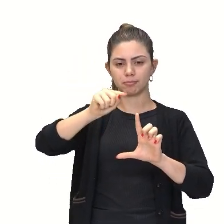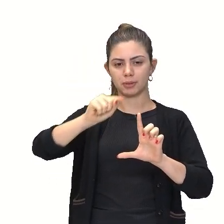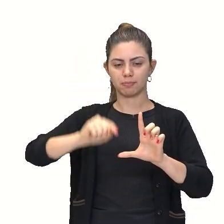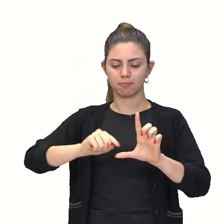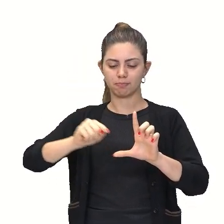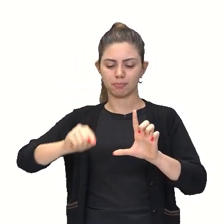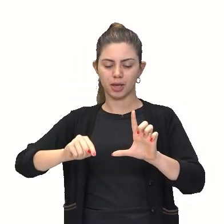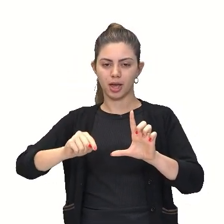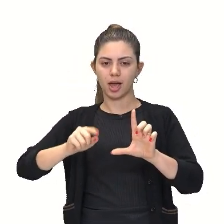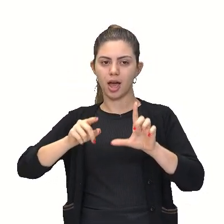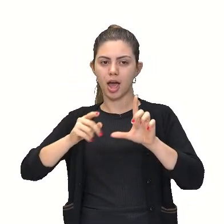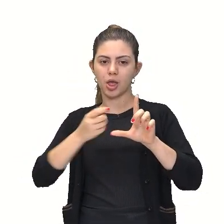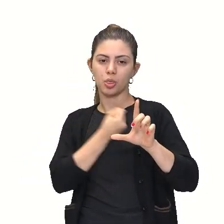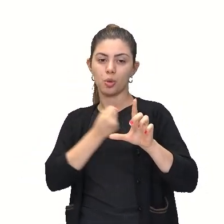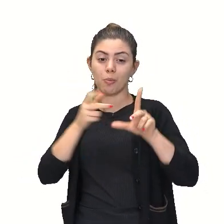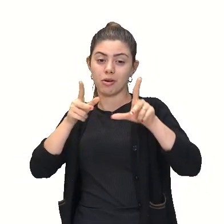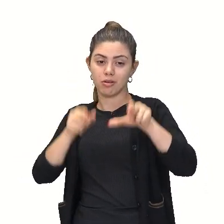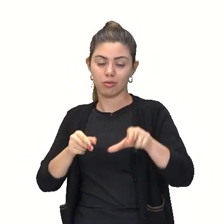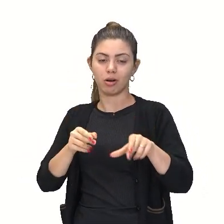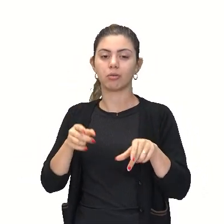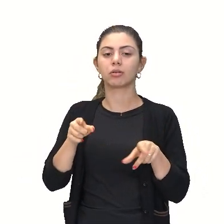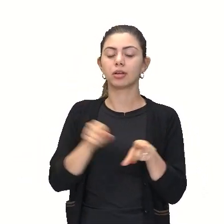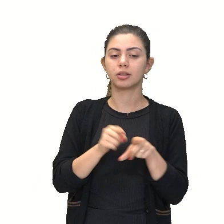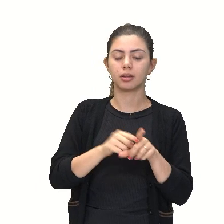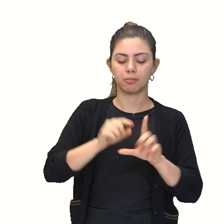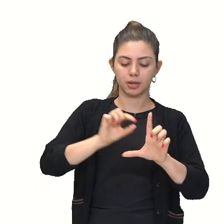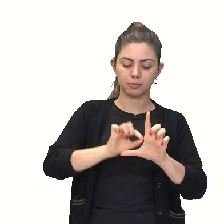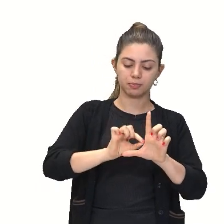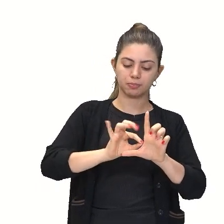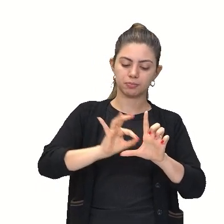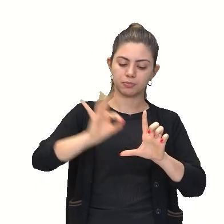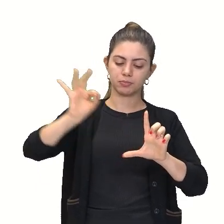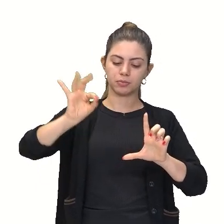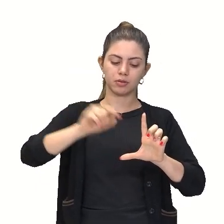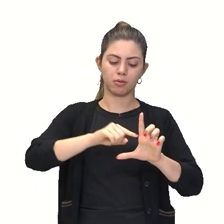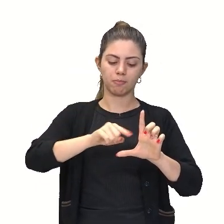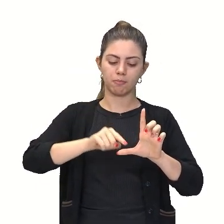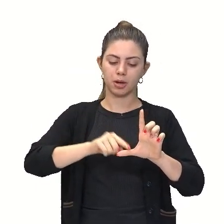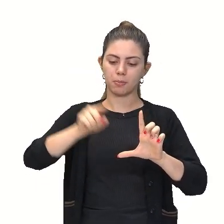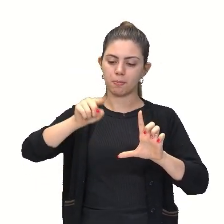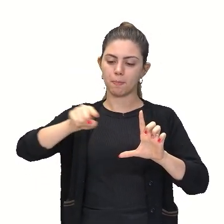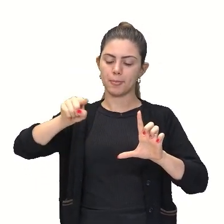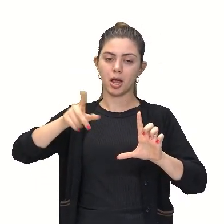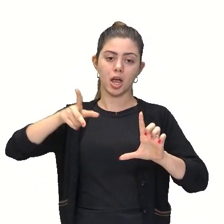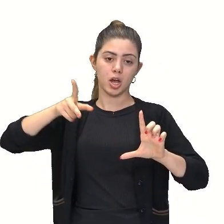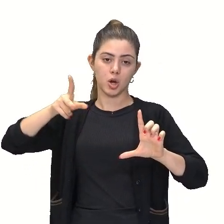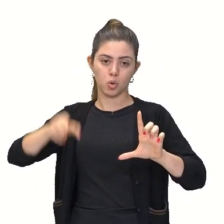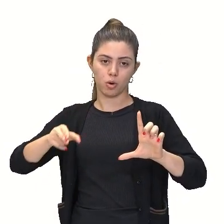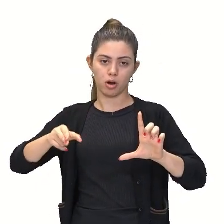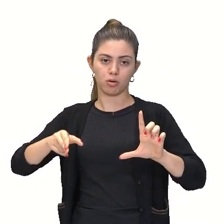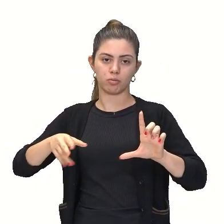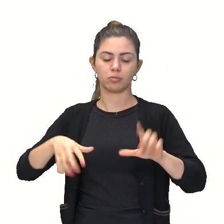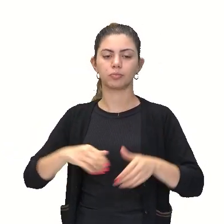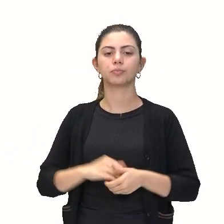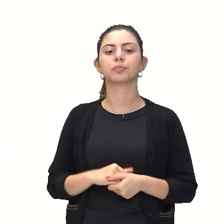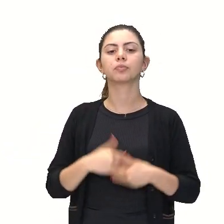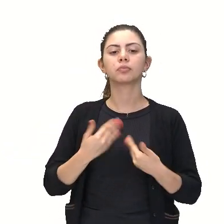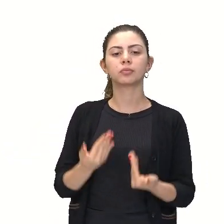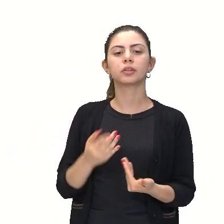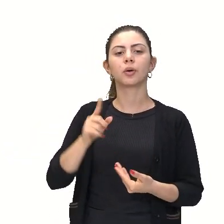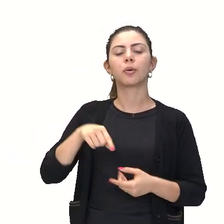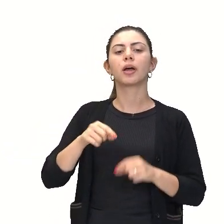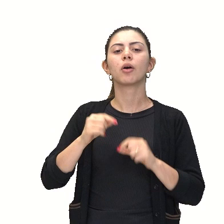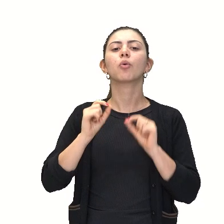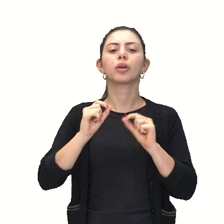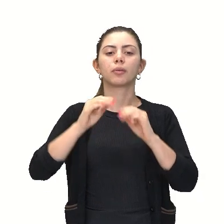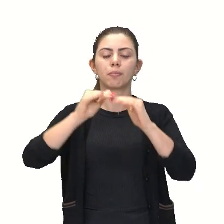Também sei que isto aqui é igual a isto aqui, ó. Sei que este lado é igual a